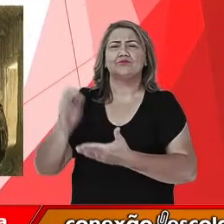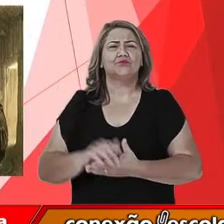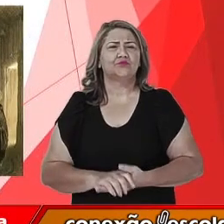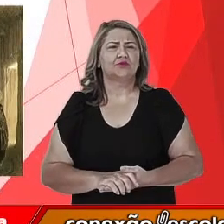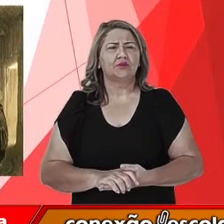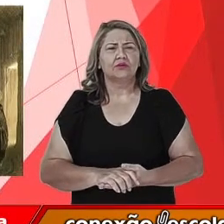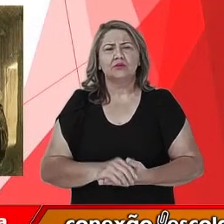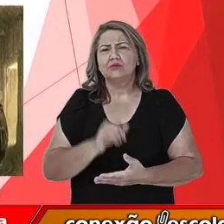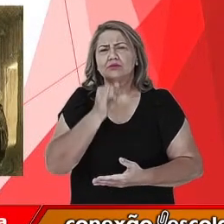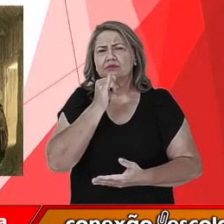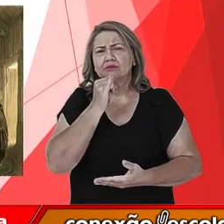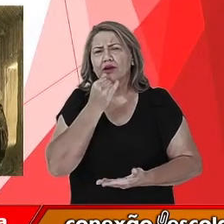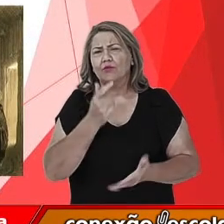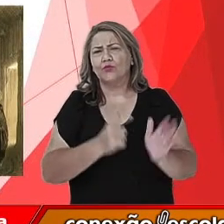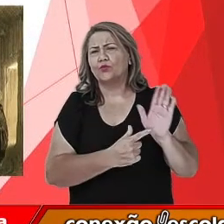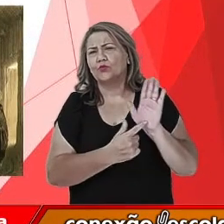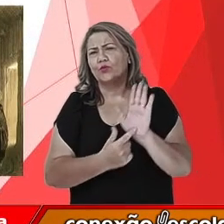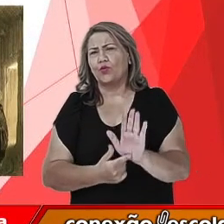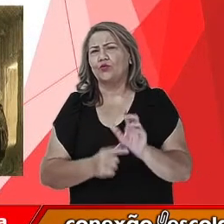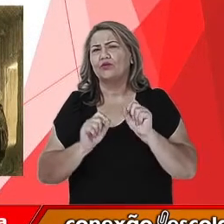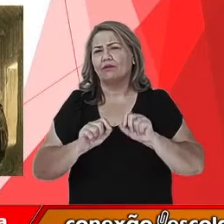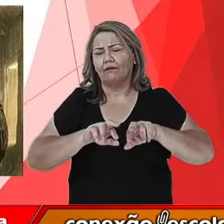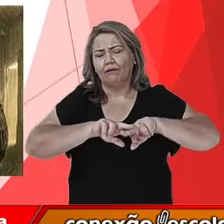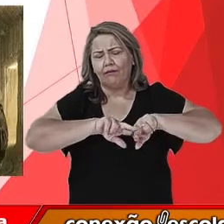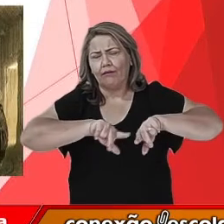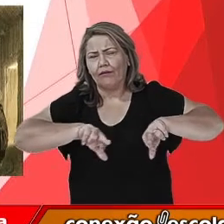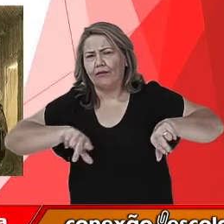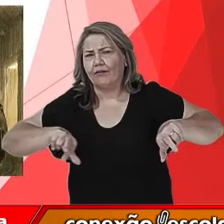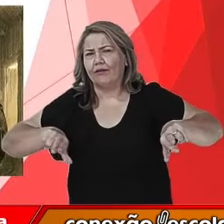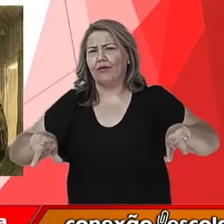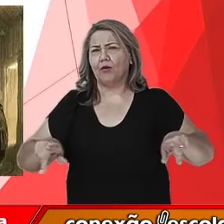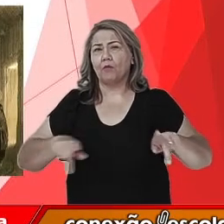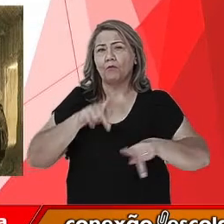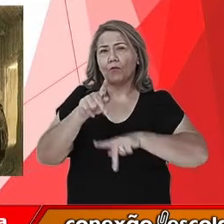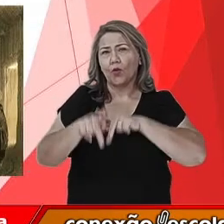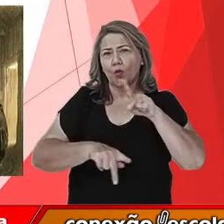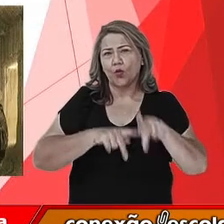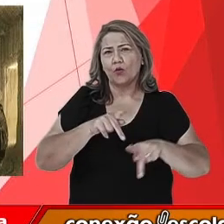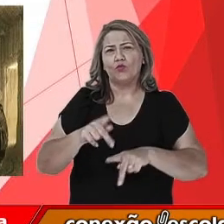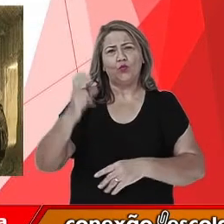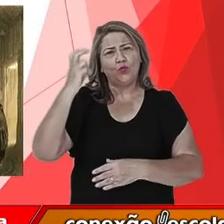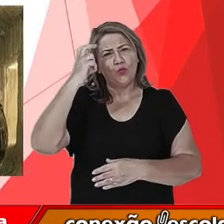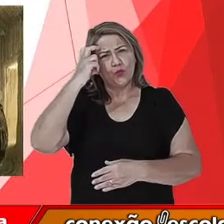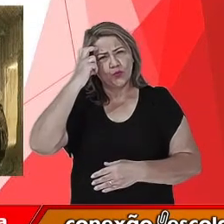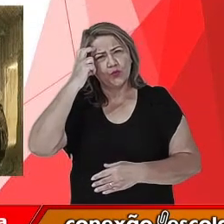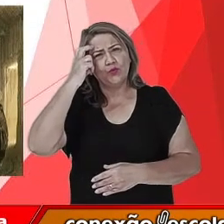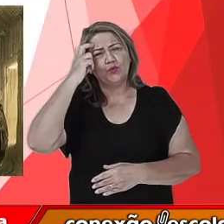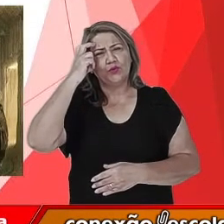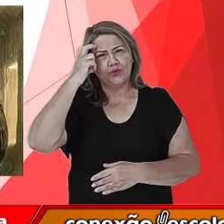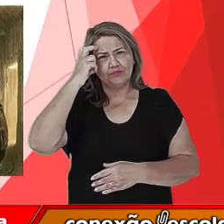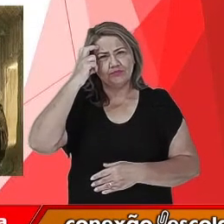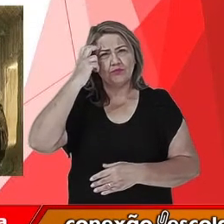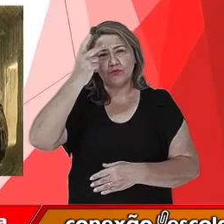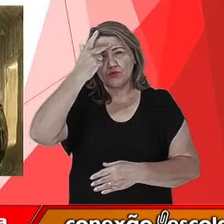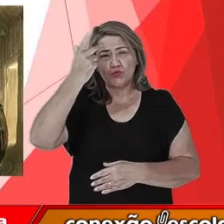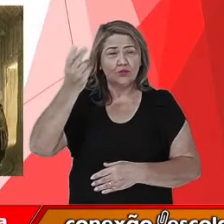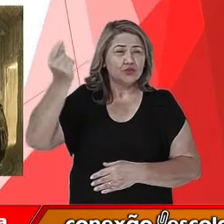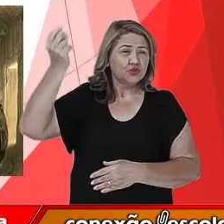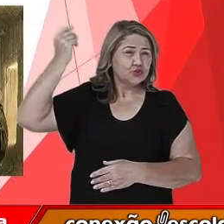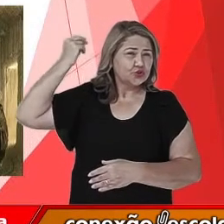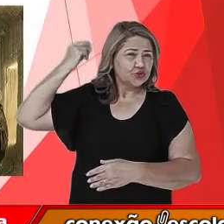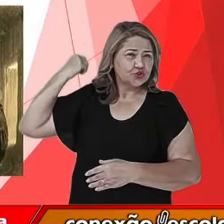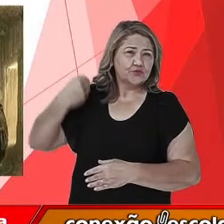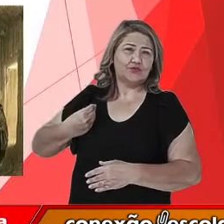exemplificam a diversidade de povos e cultura dos ameríndios que aqui viveram.